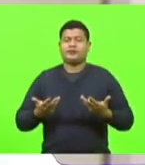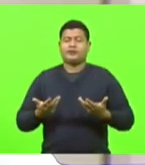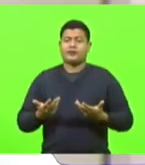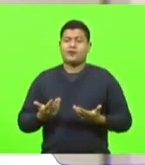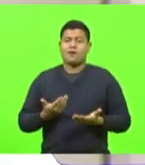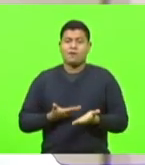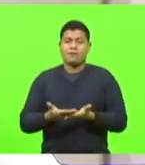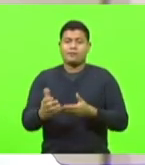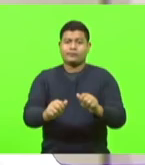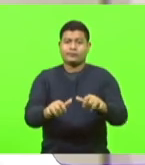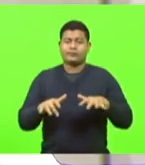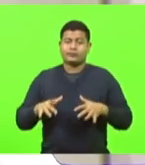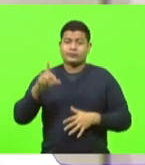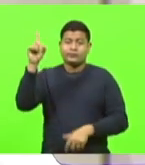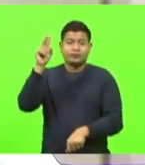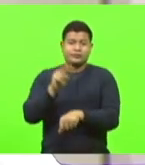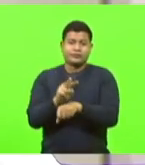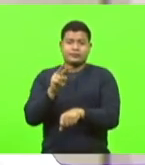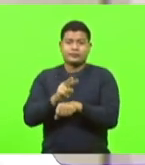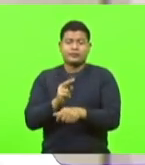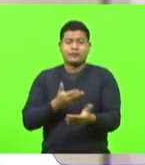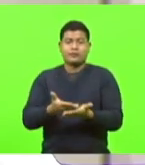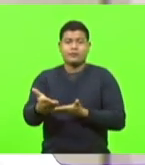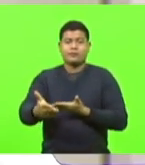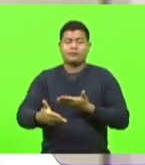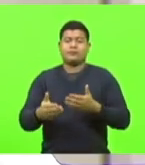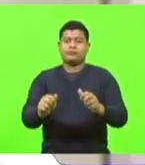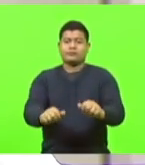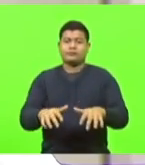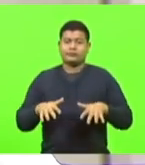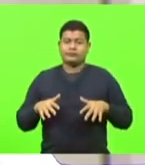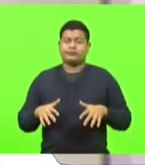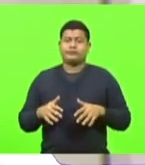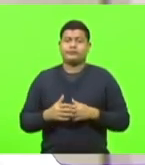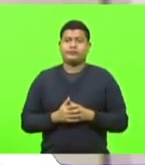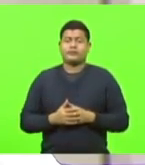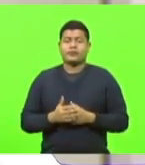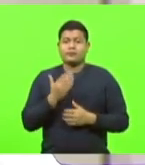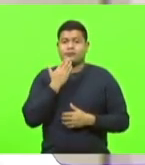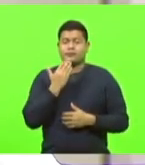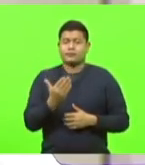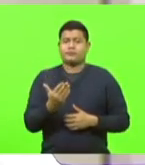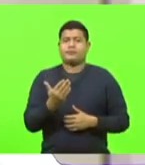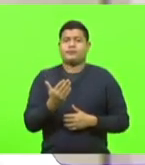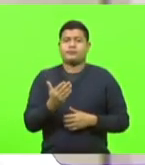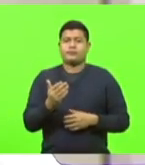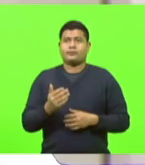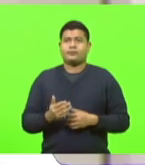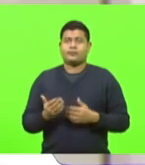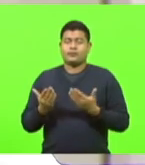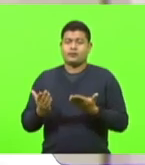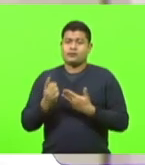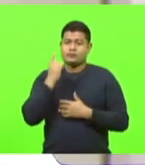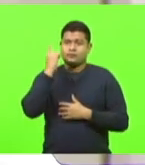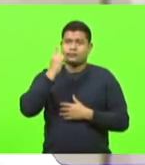Sobre a proteção de Deus, eu declaro aberta a presente sessão. Eu solicito que o nosso deputado